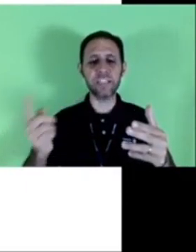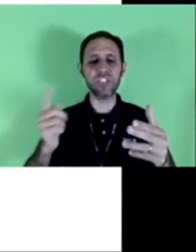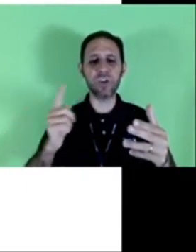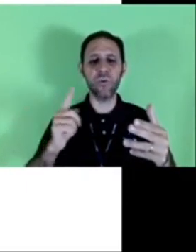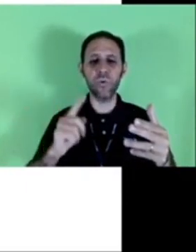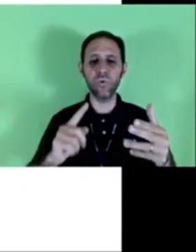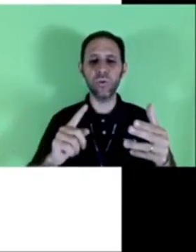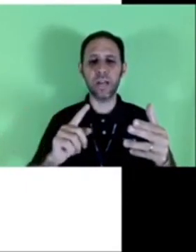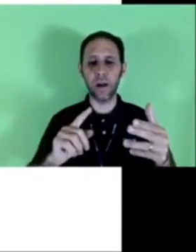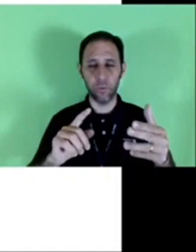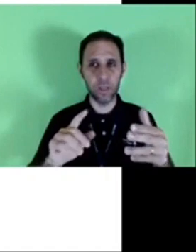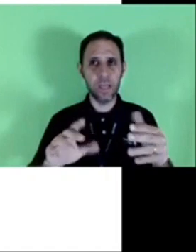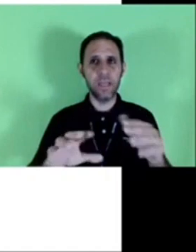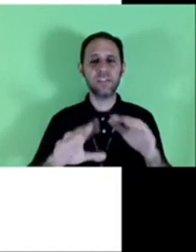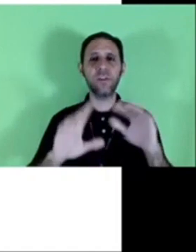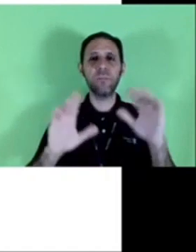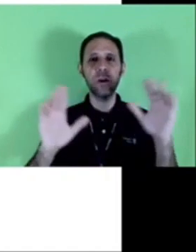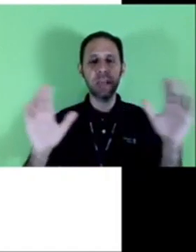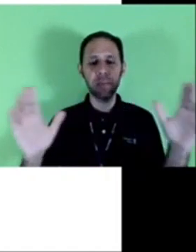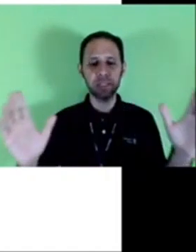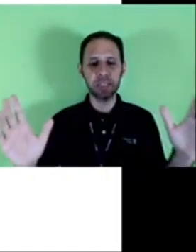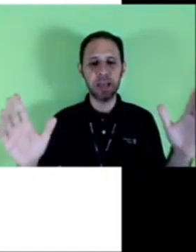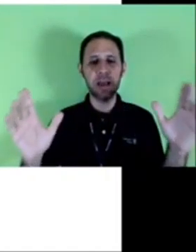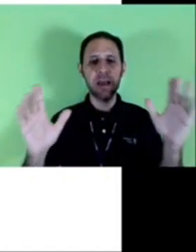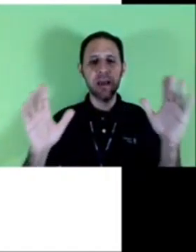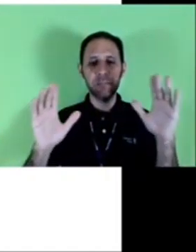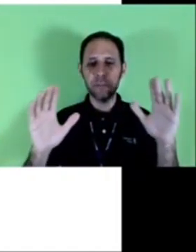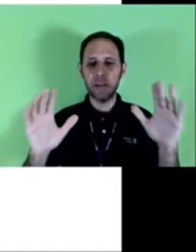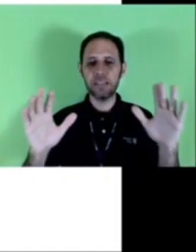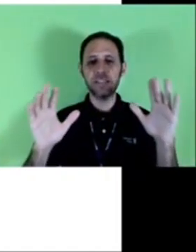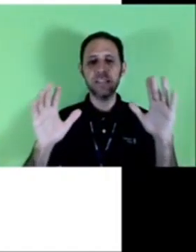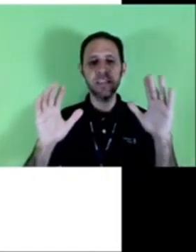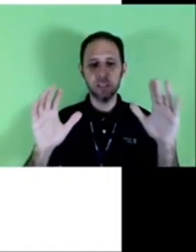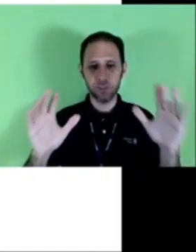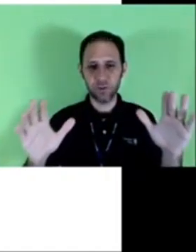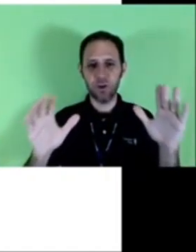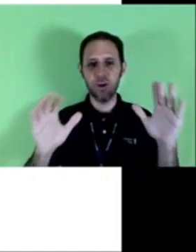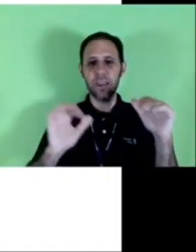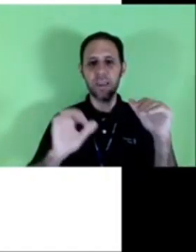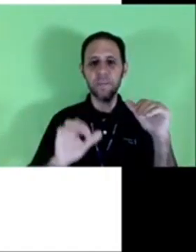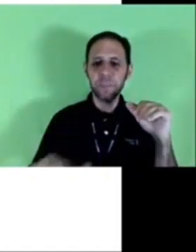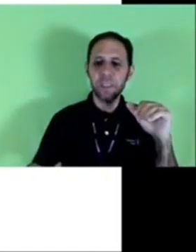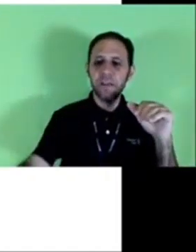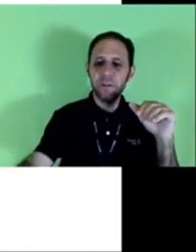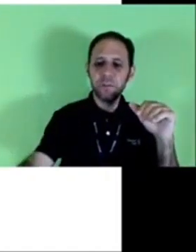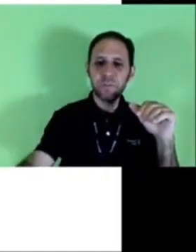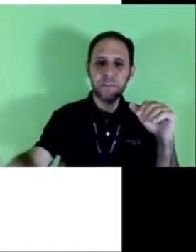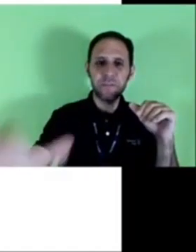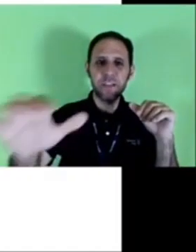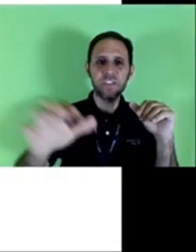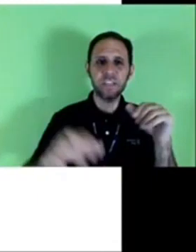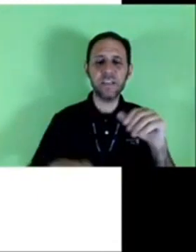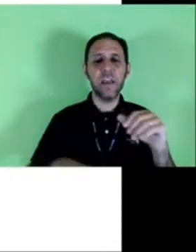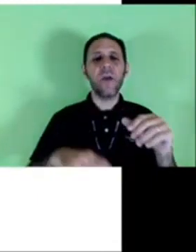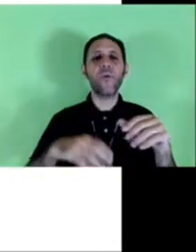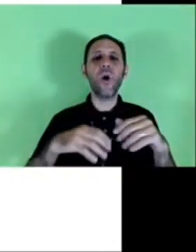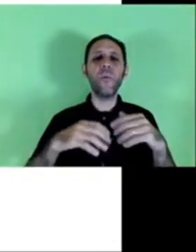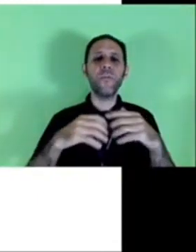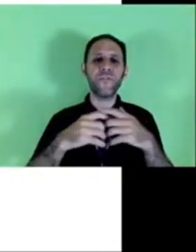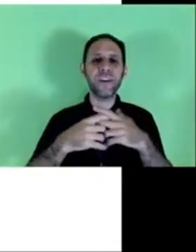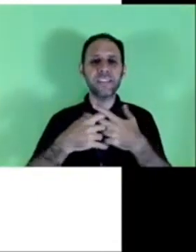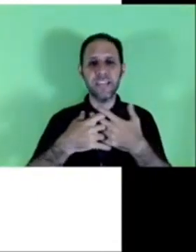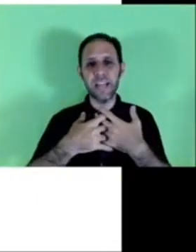aparência até de segundo grau. Eles não podem representar mais que isso. Vamos para a frente aqui.